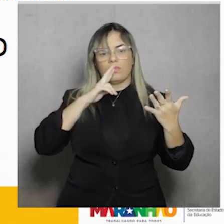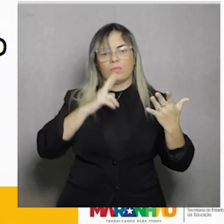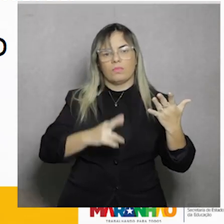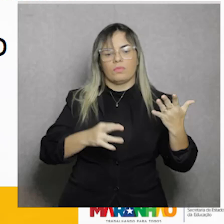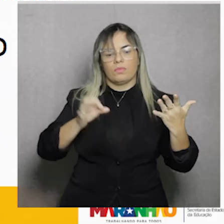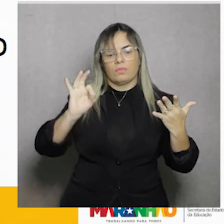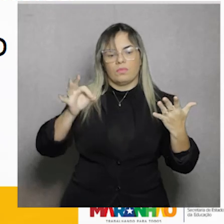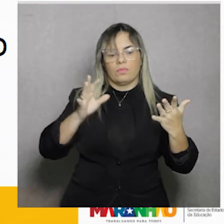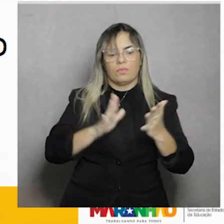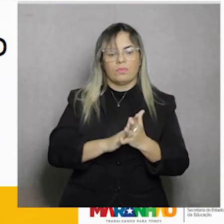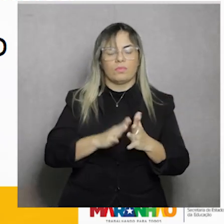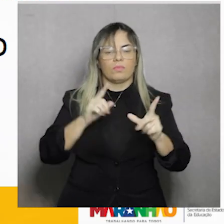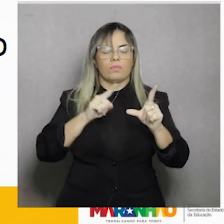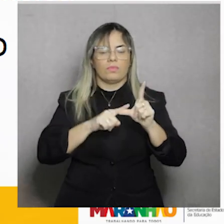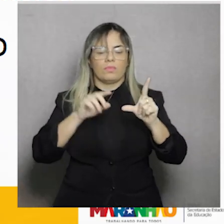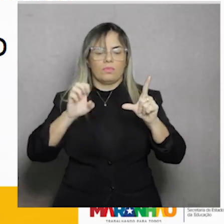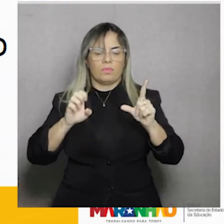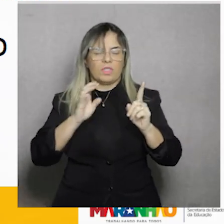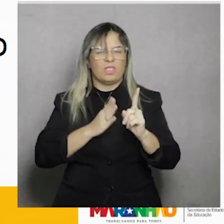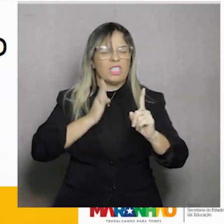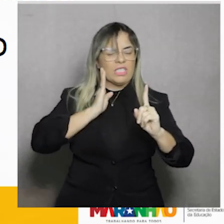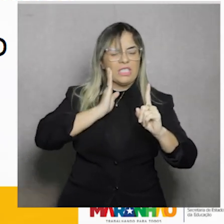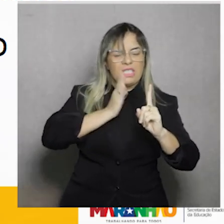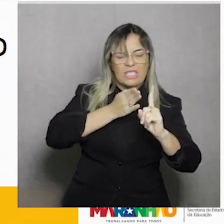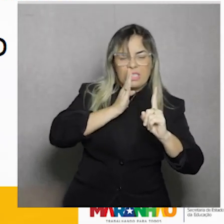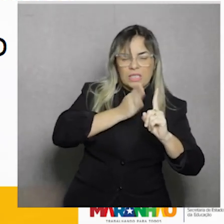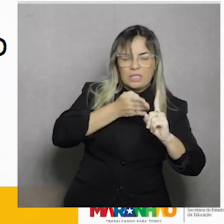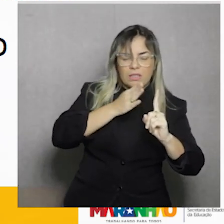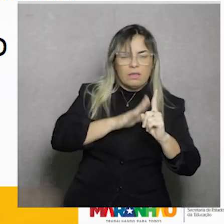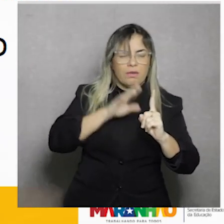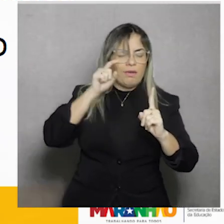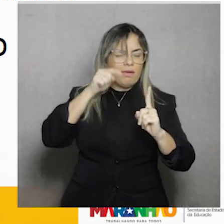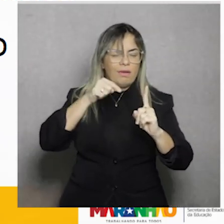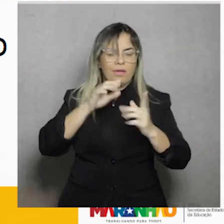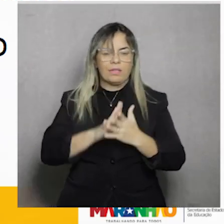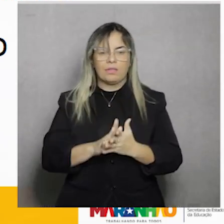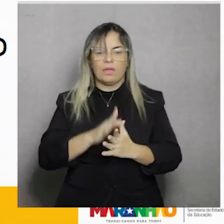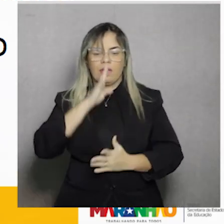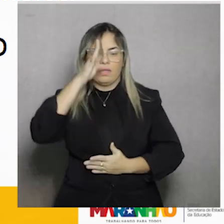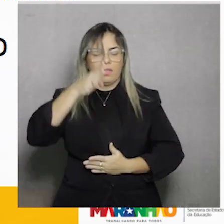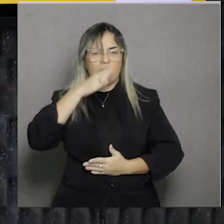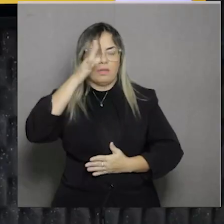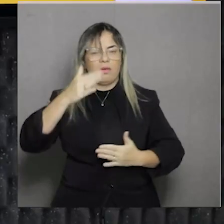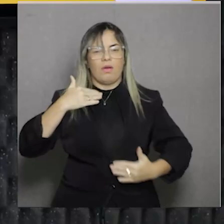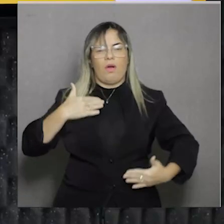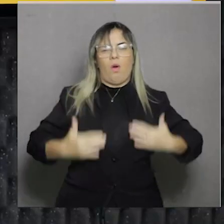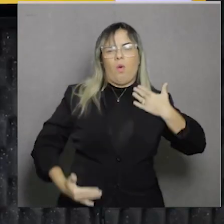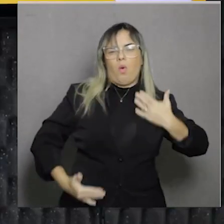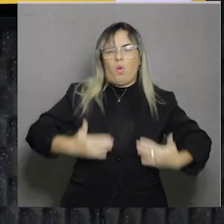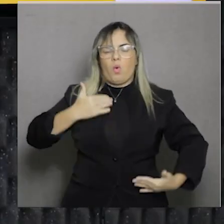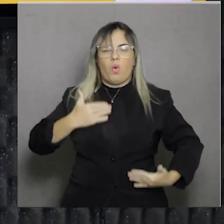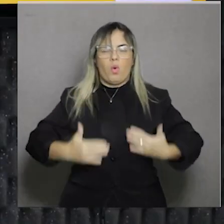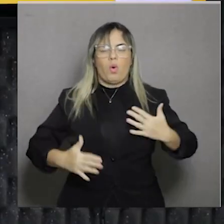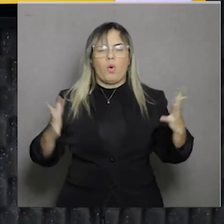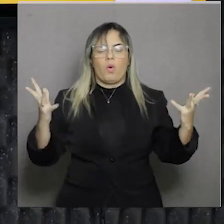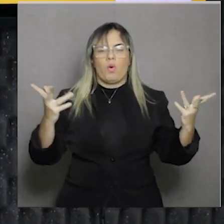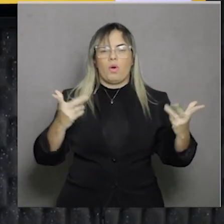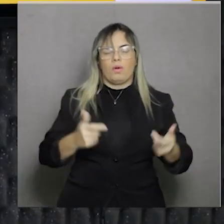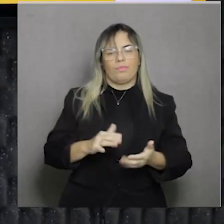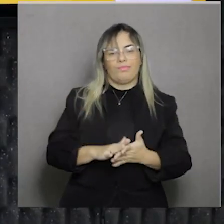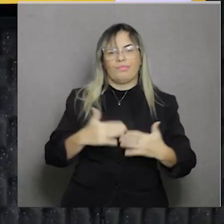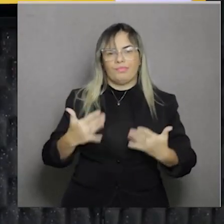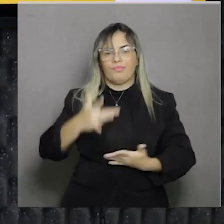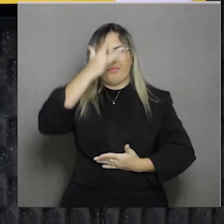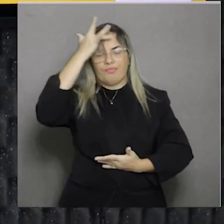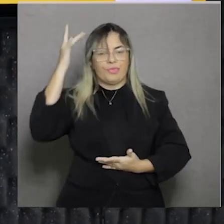letra E, um culto exagerado ao corpo. Então para essas pessoas nunca está perfeito